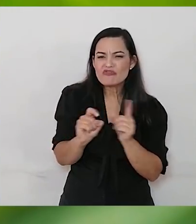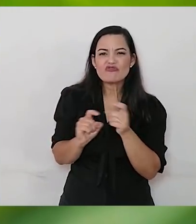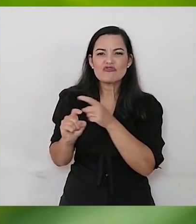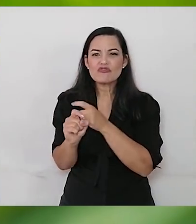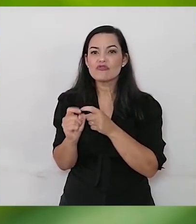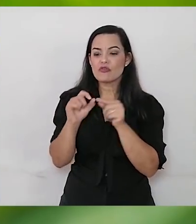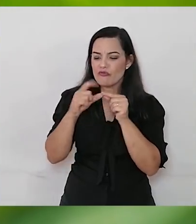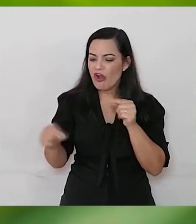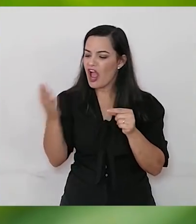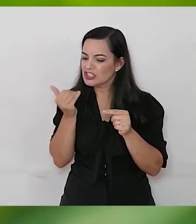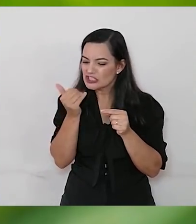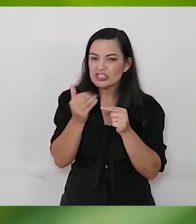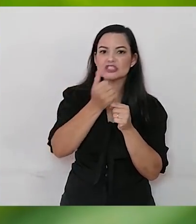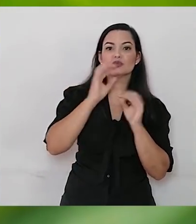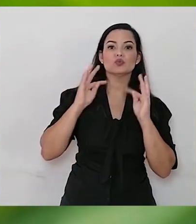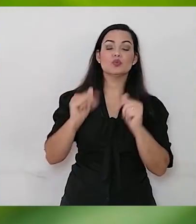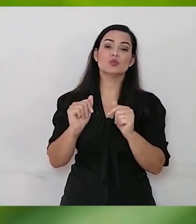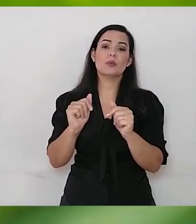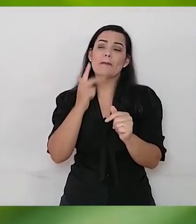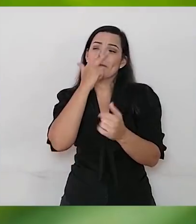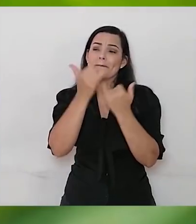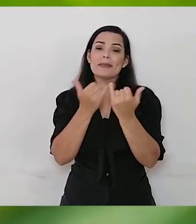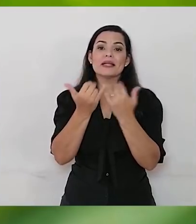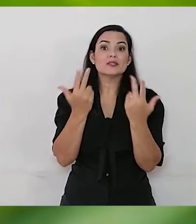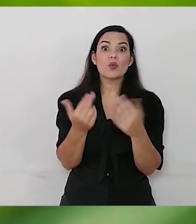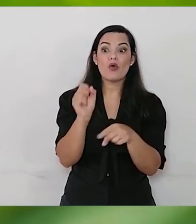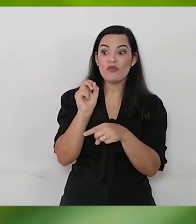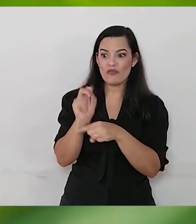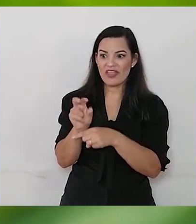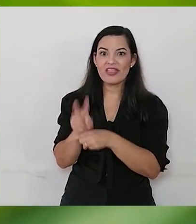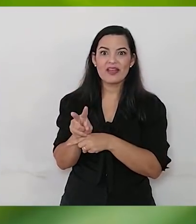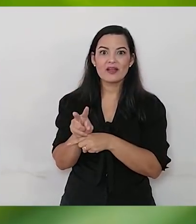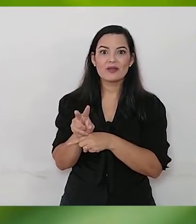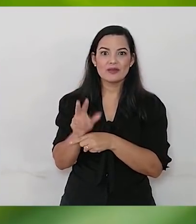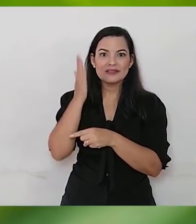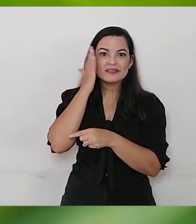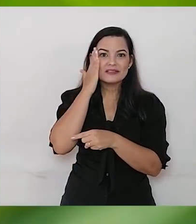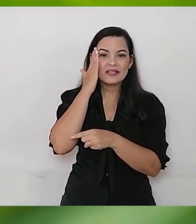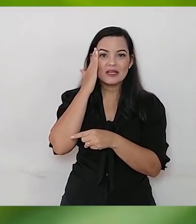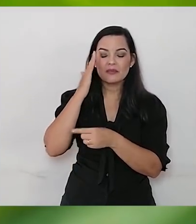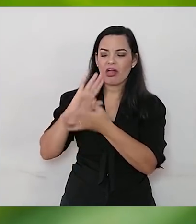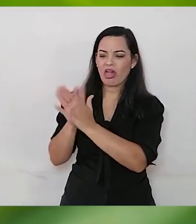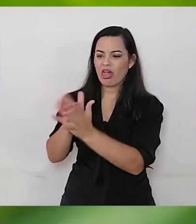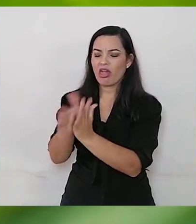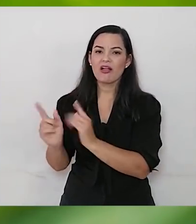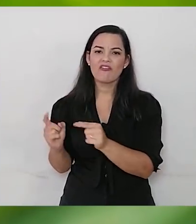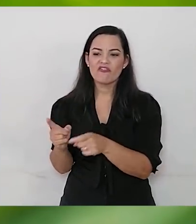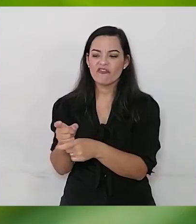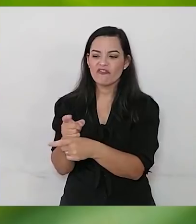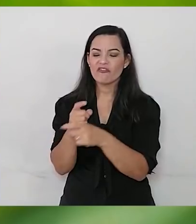Elas são uma espécie de inseticida natural. Vejam só, como um bichinho tão